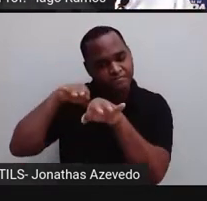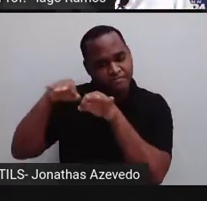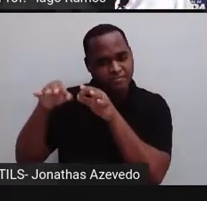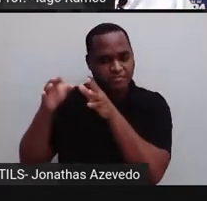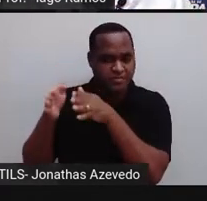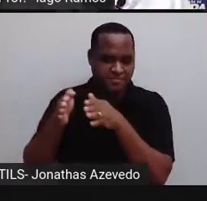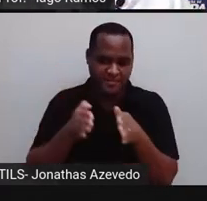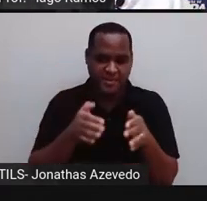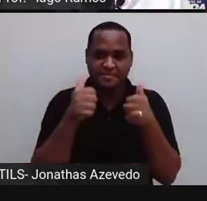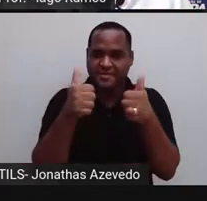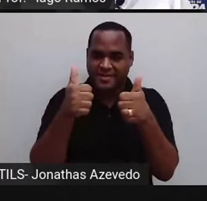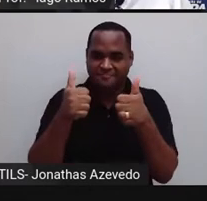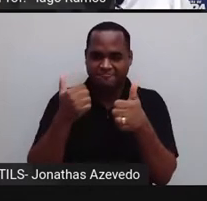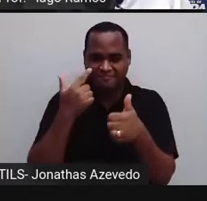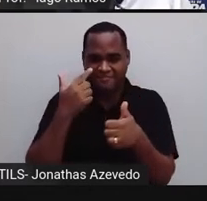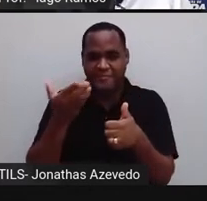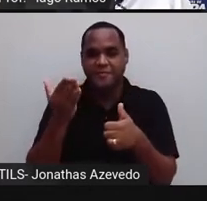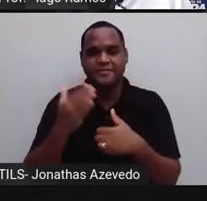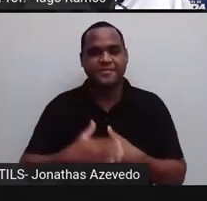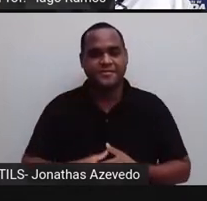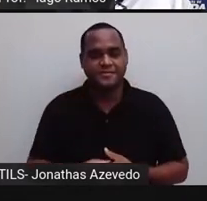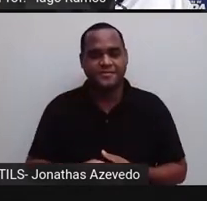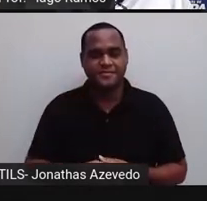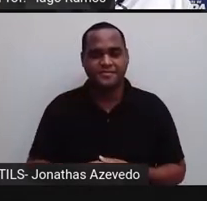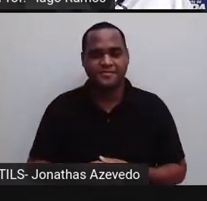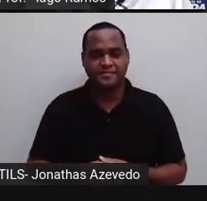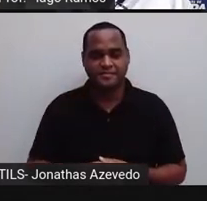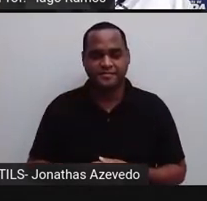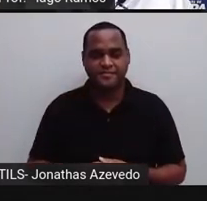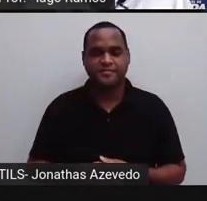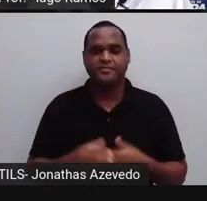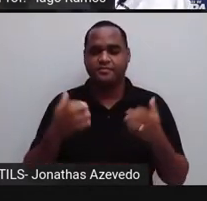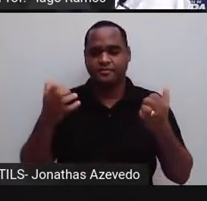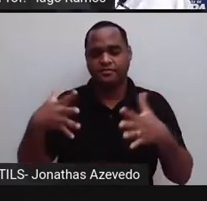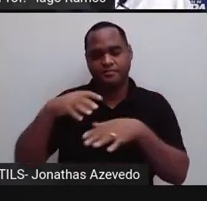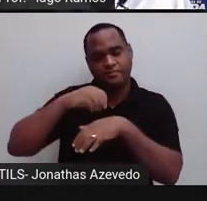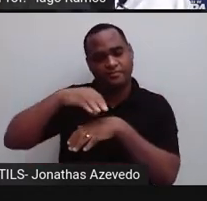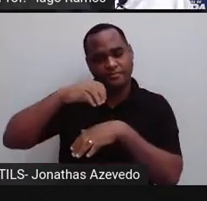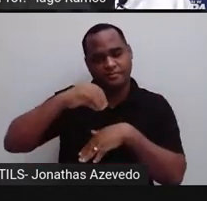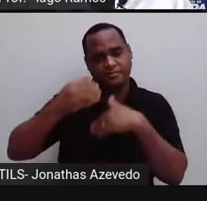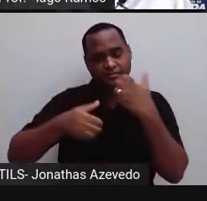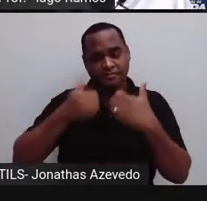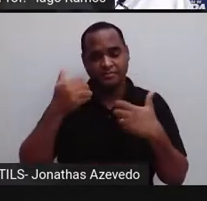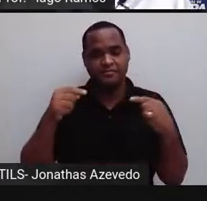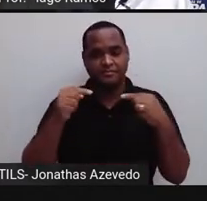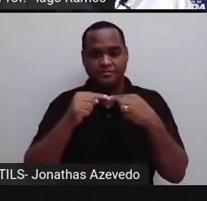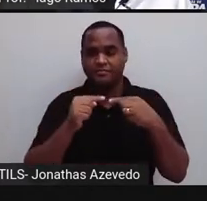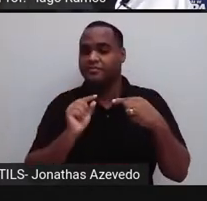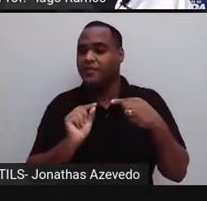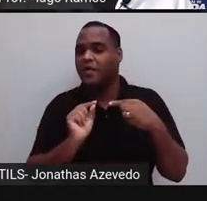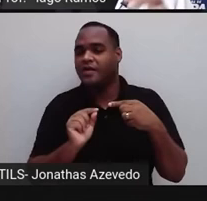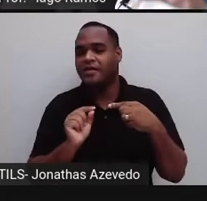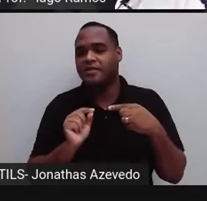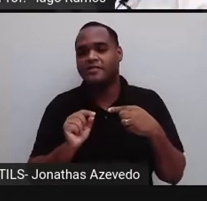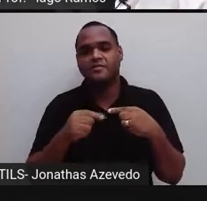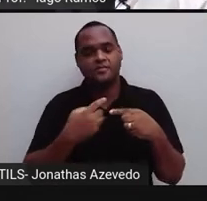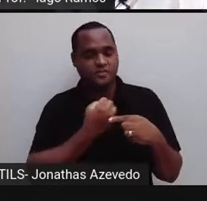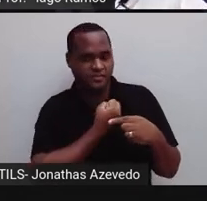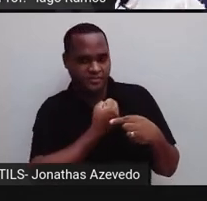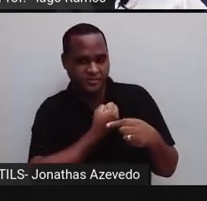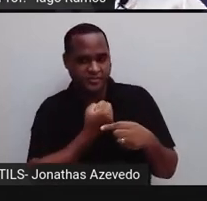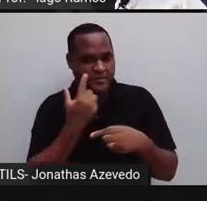Então, olha só, eu vou trazer aqui pra você o primeiro caso de pegar um número